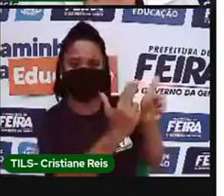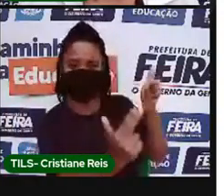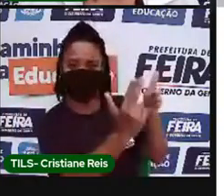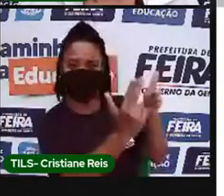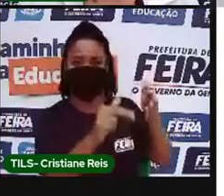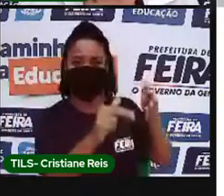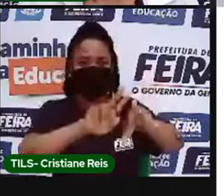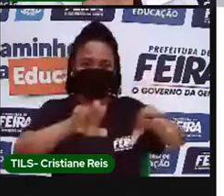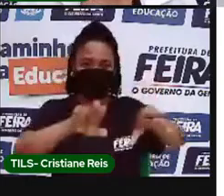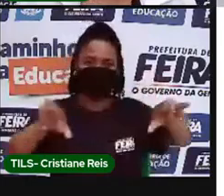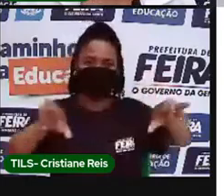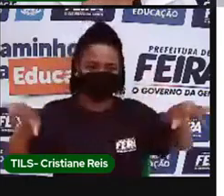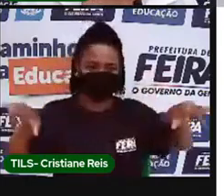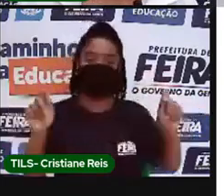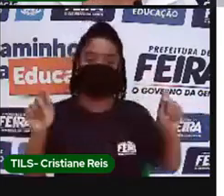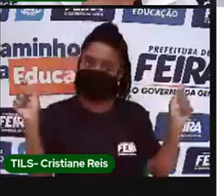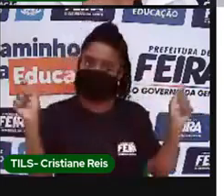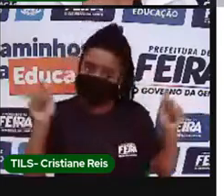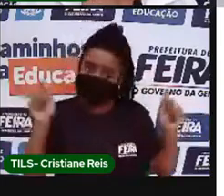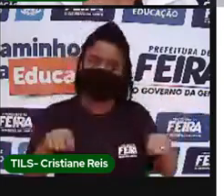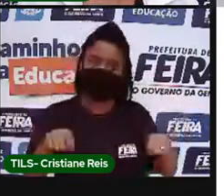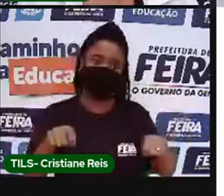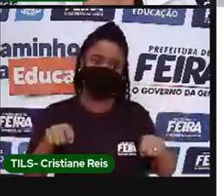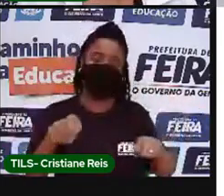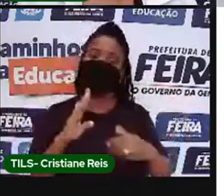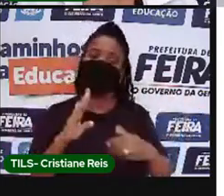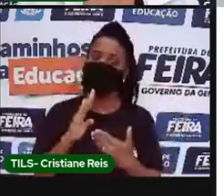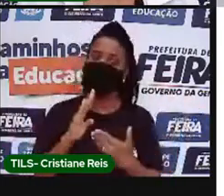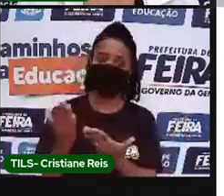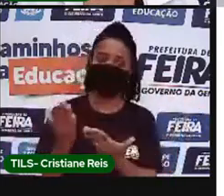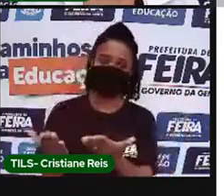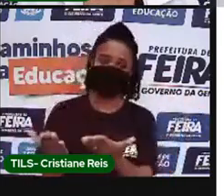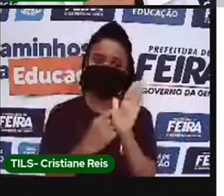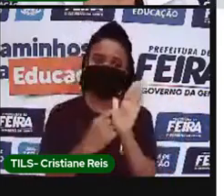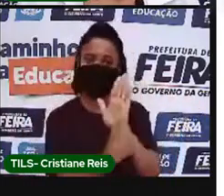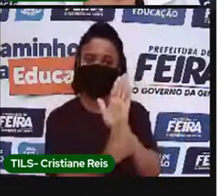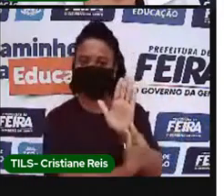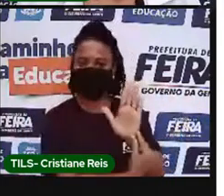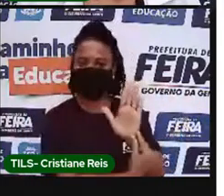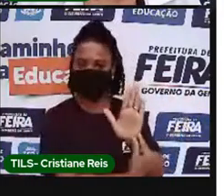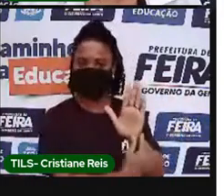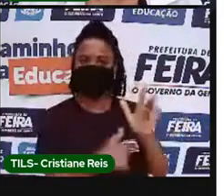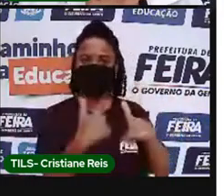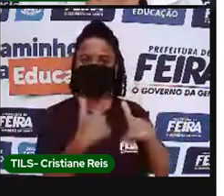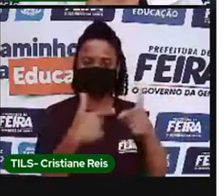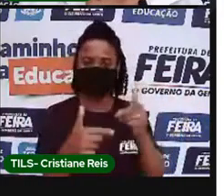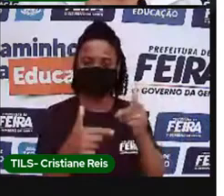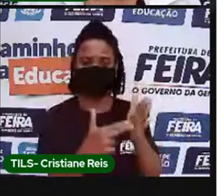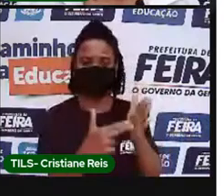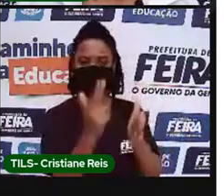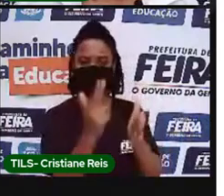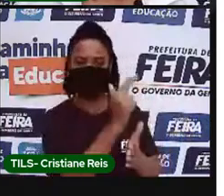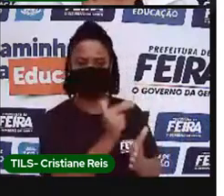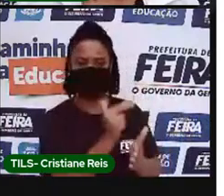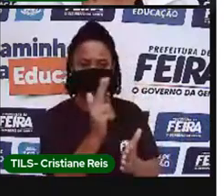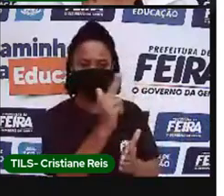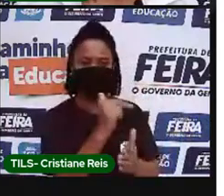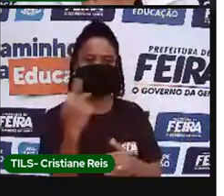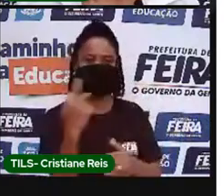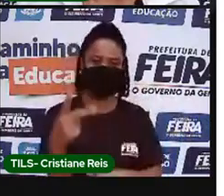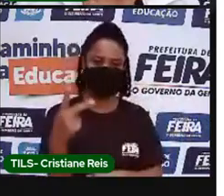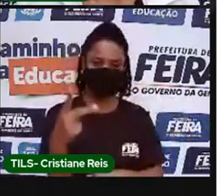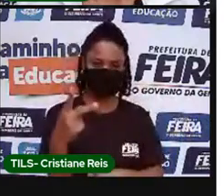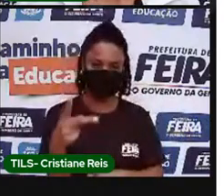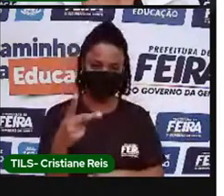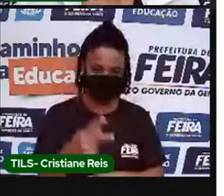conhecer obras de arte desse pintor. Outra possibilidade também